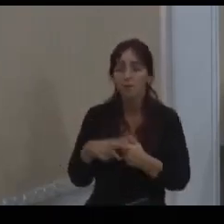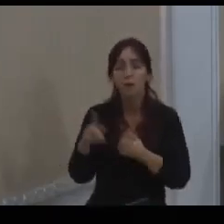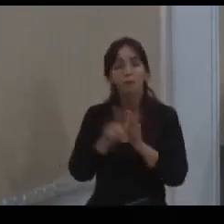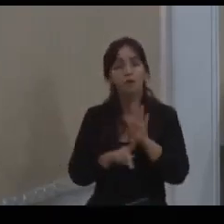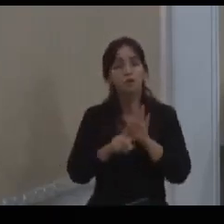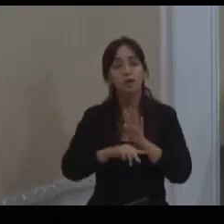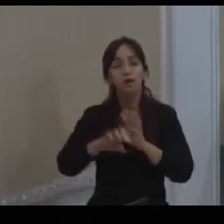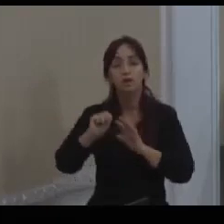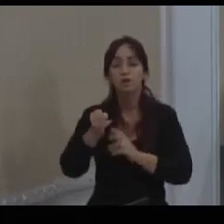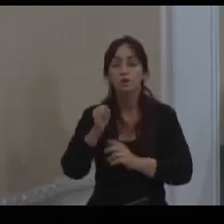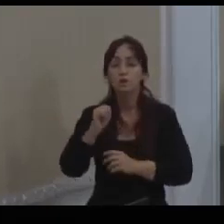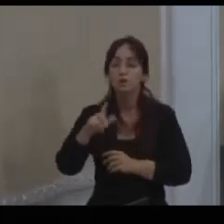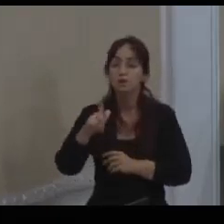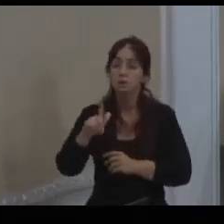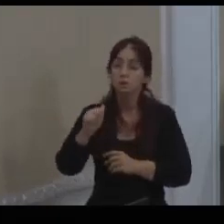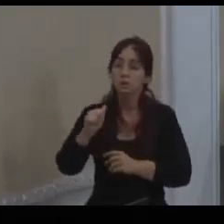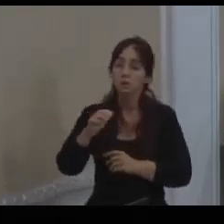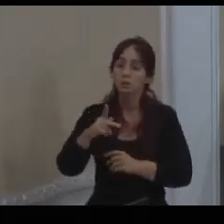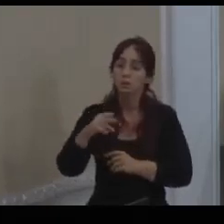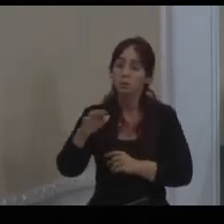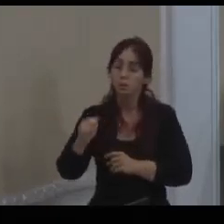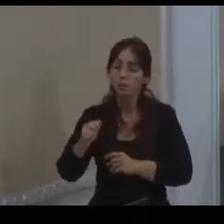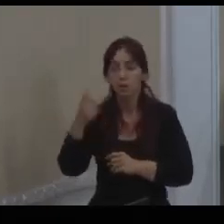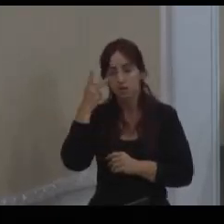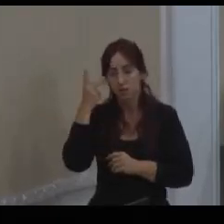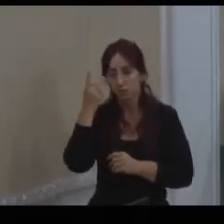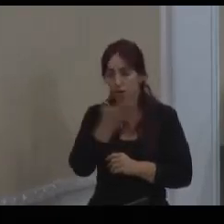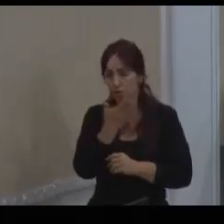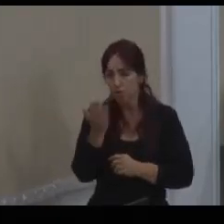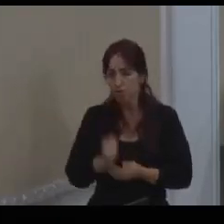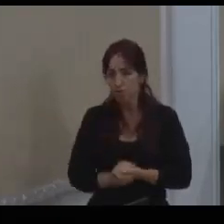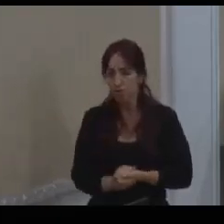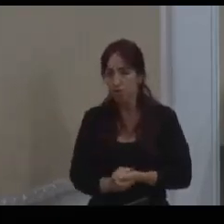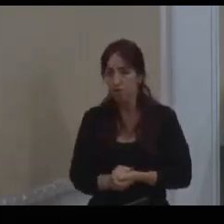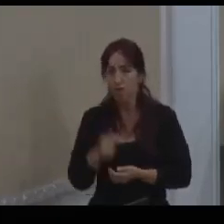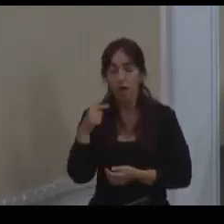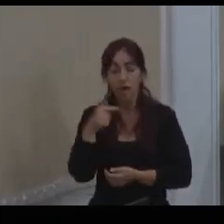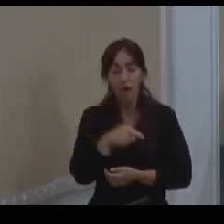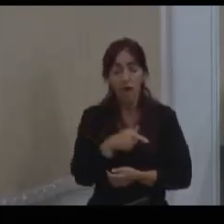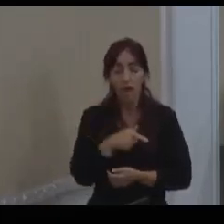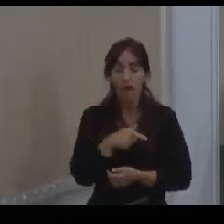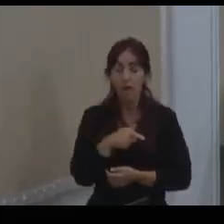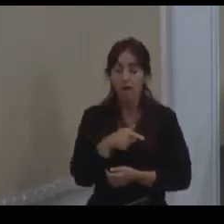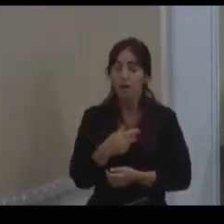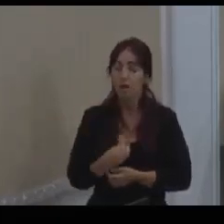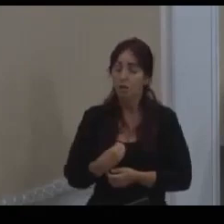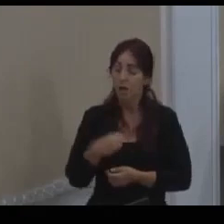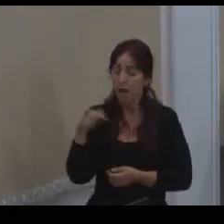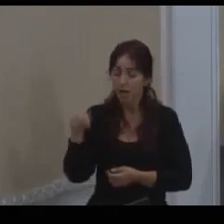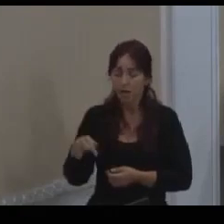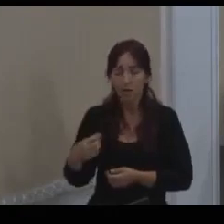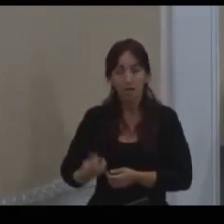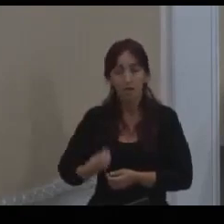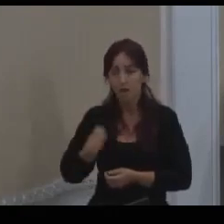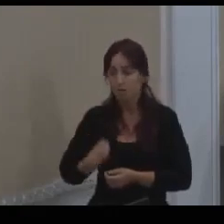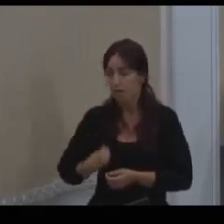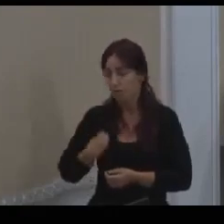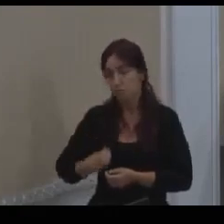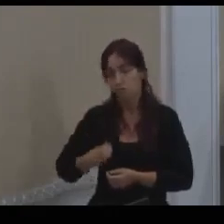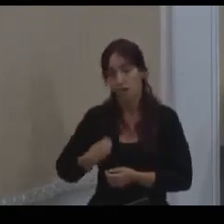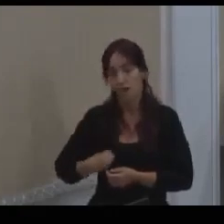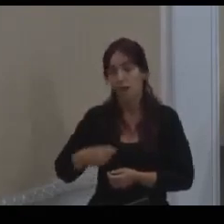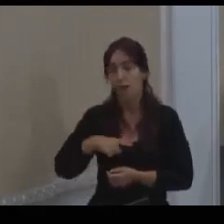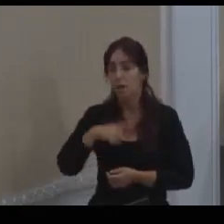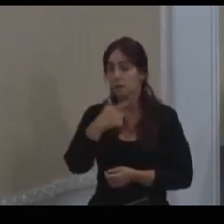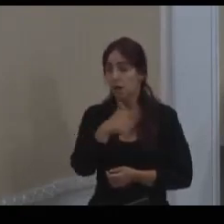que o Maluf fez em São Paulo isso não vai funcionar existem outros atores a justiça